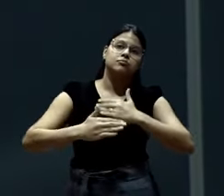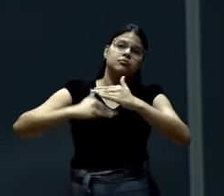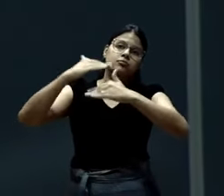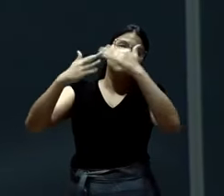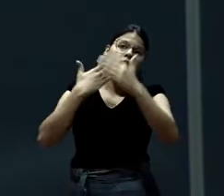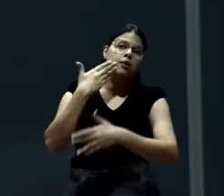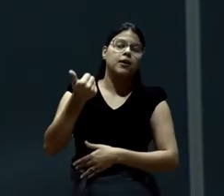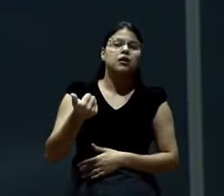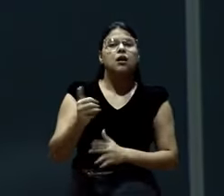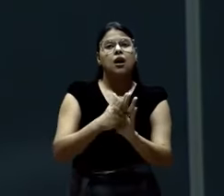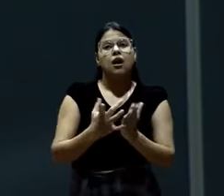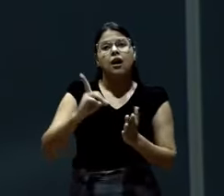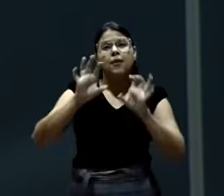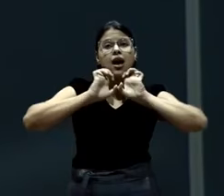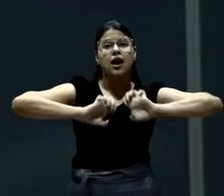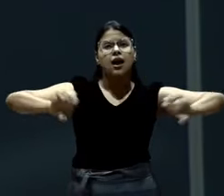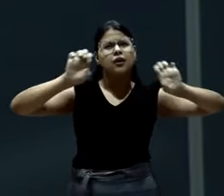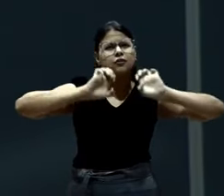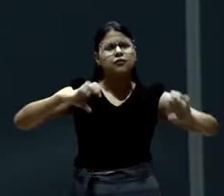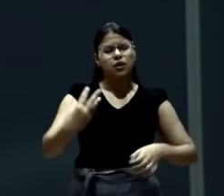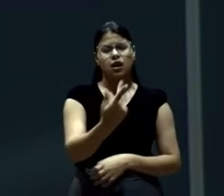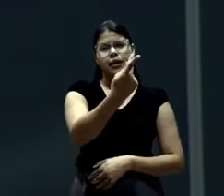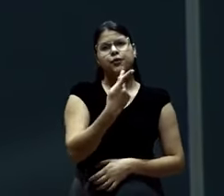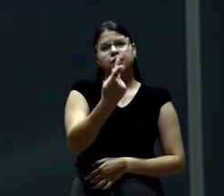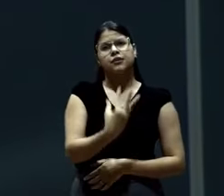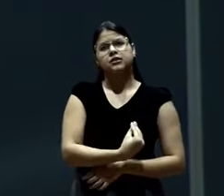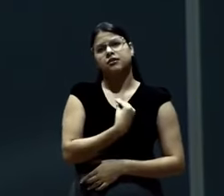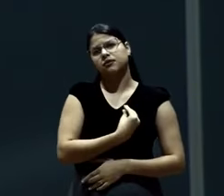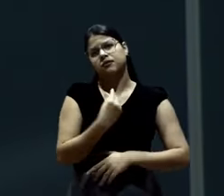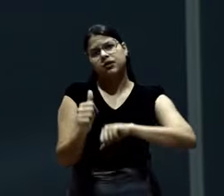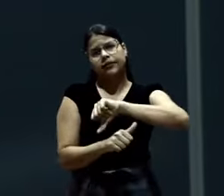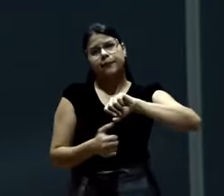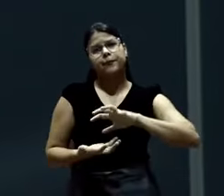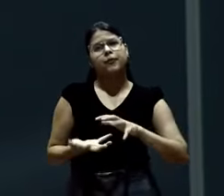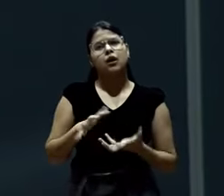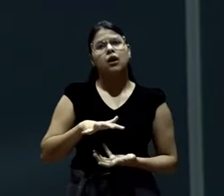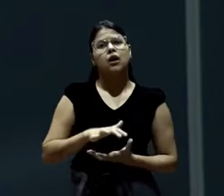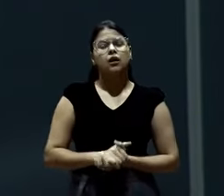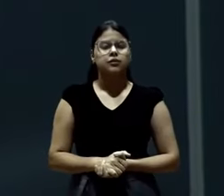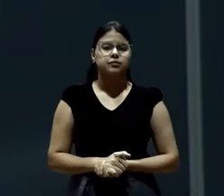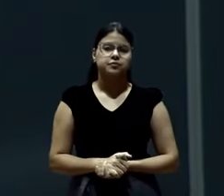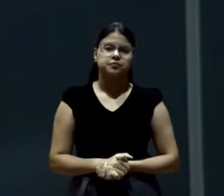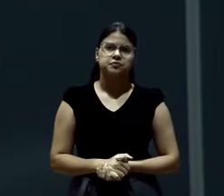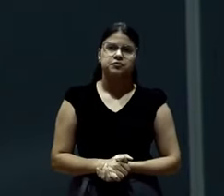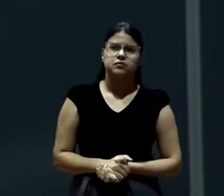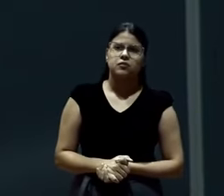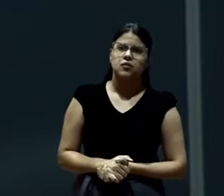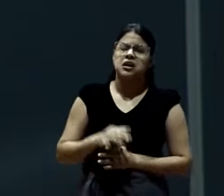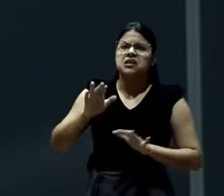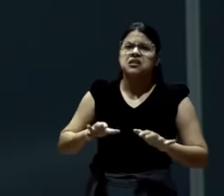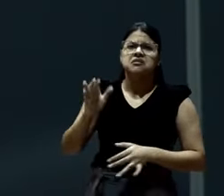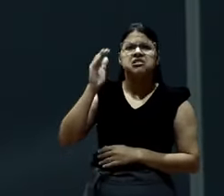Por isso que o Evangelho veio para transformar a minha e a sua vida. Nos tirar dessa posição de não entender o que é a